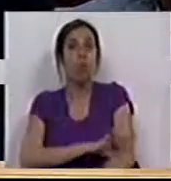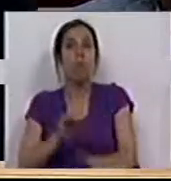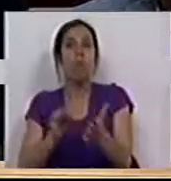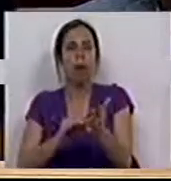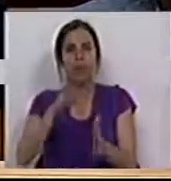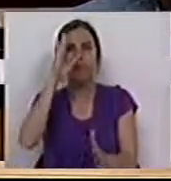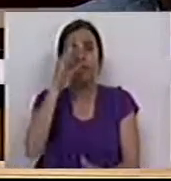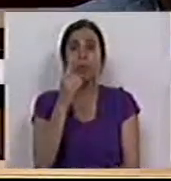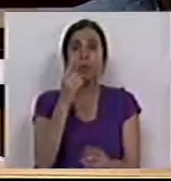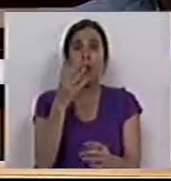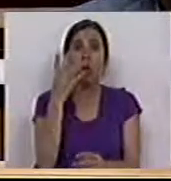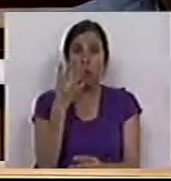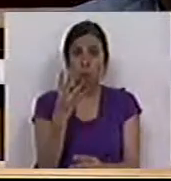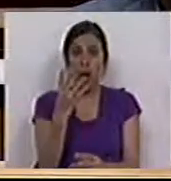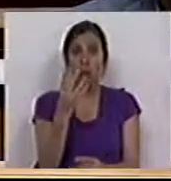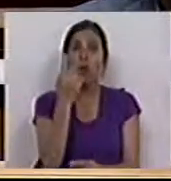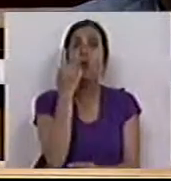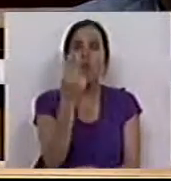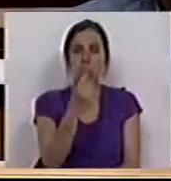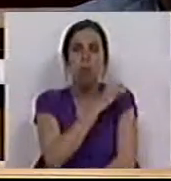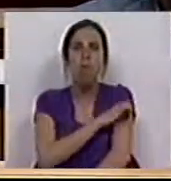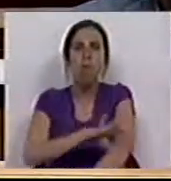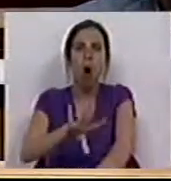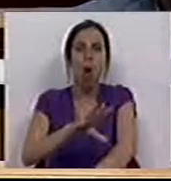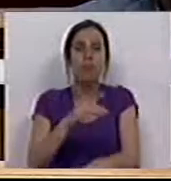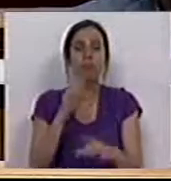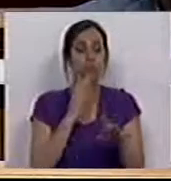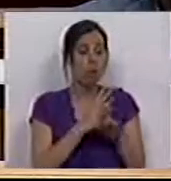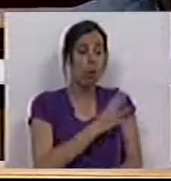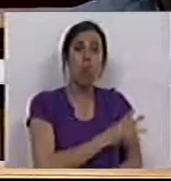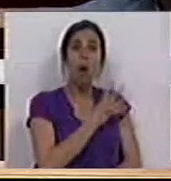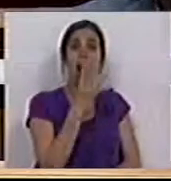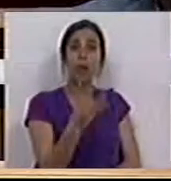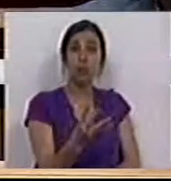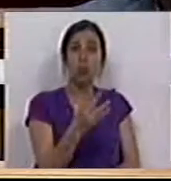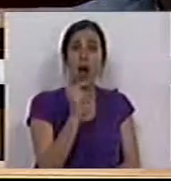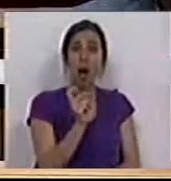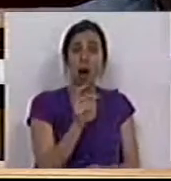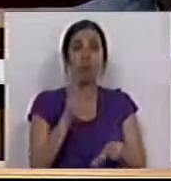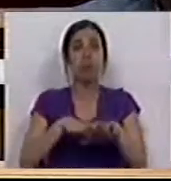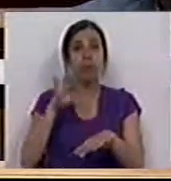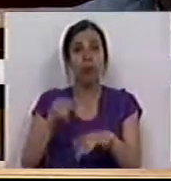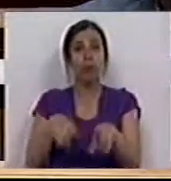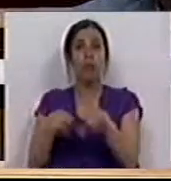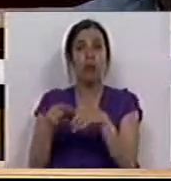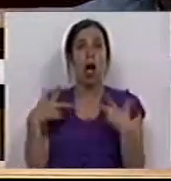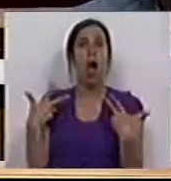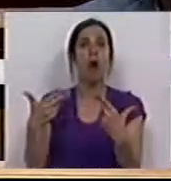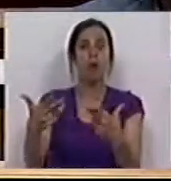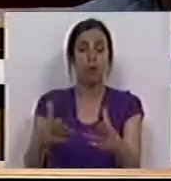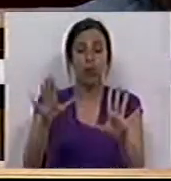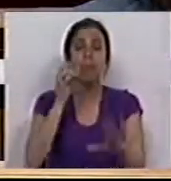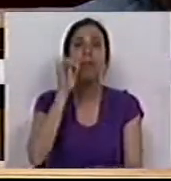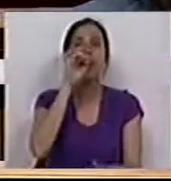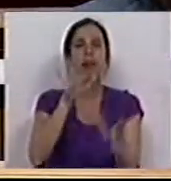sabemos que um em cada quatro ficou pobre nos últimos quatro anos, ou seja, com as políticas de austeridade. E sabemos